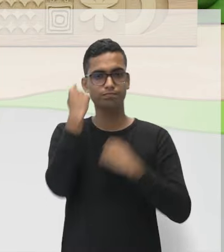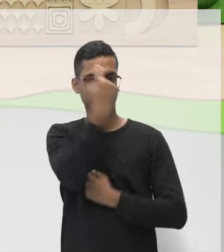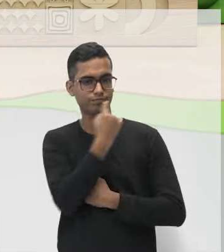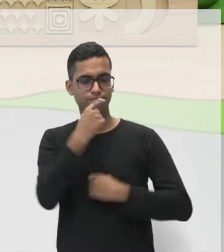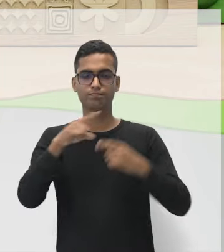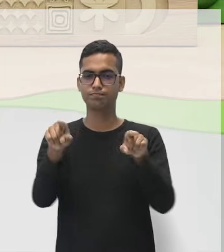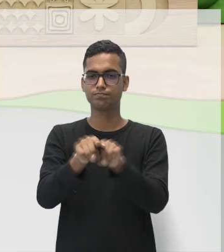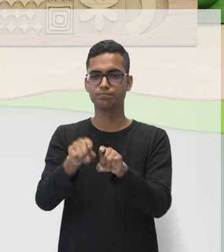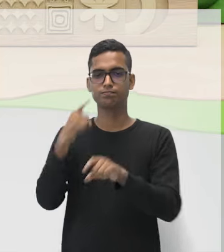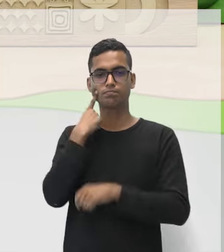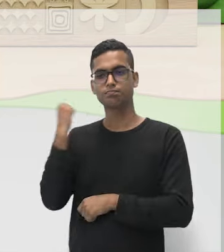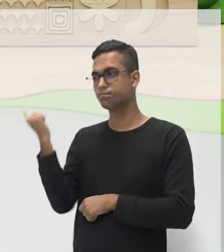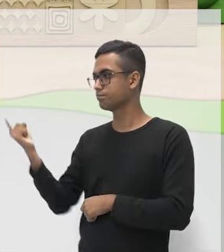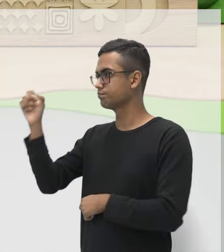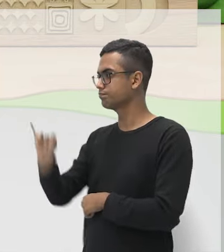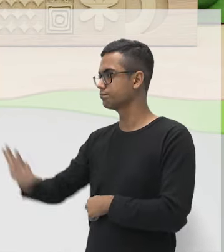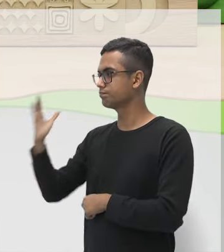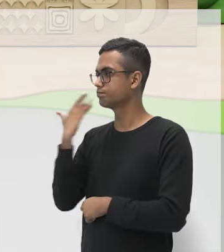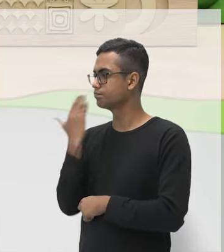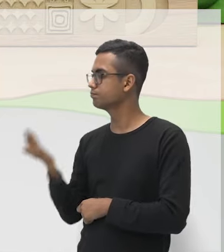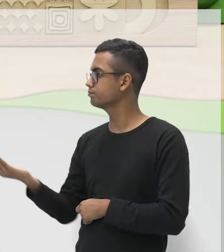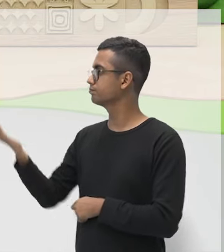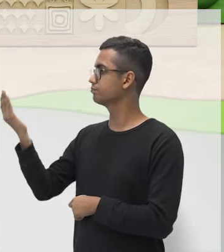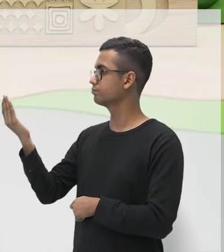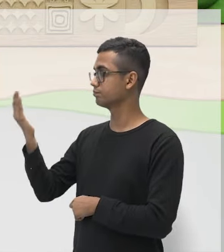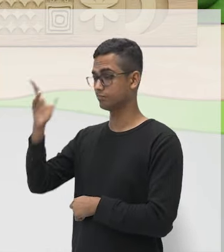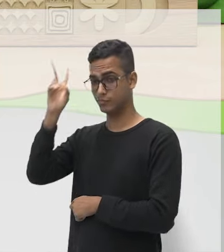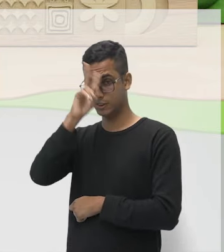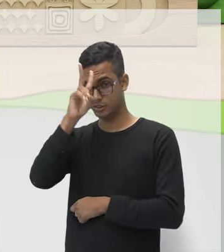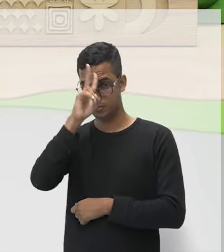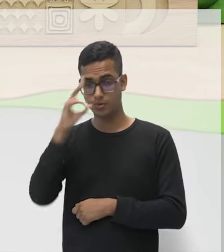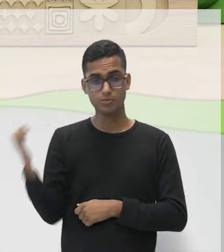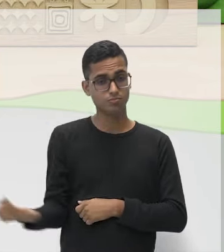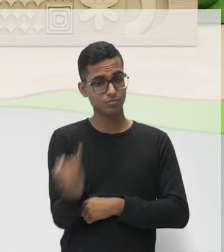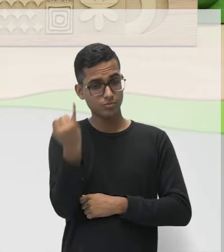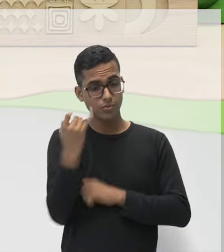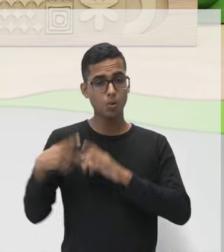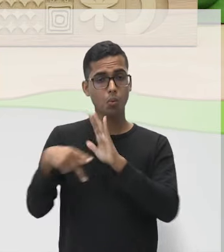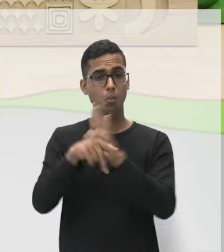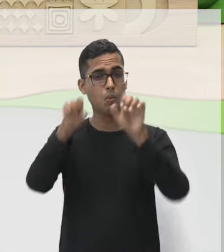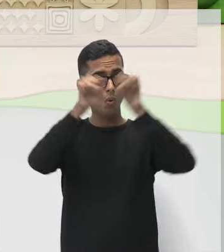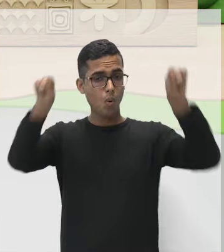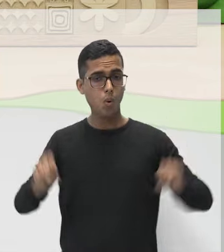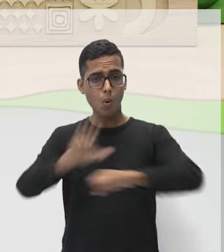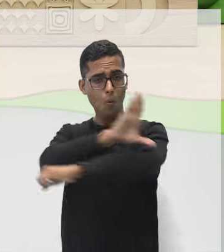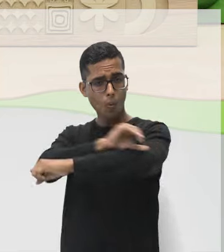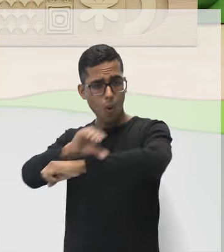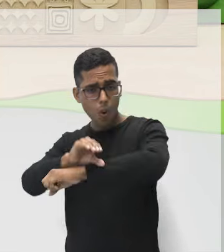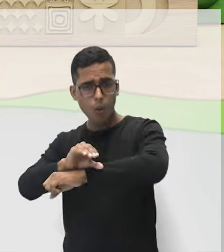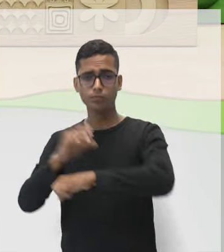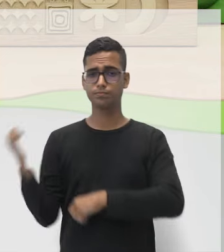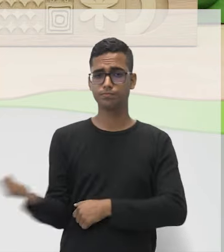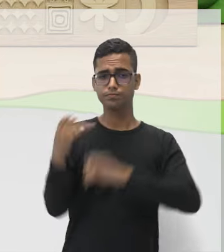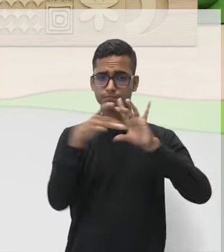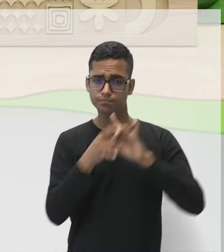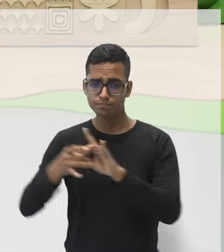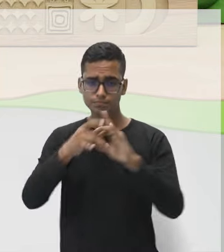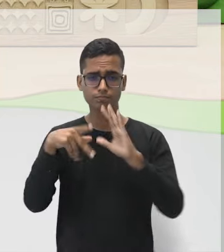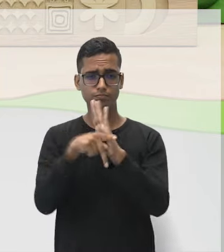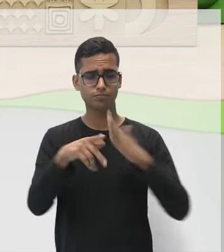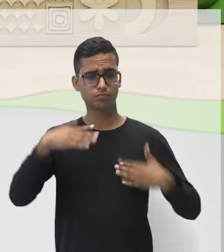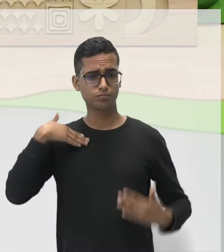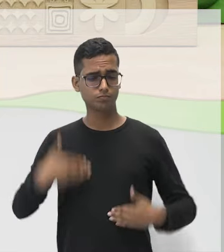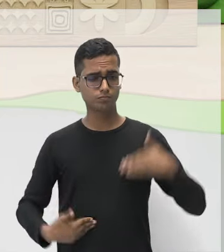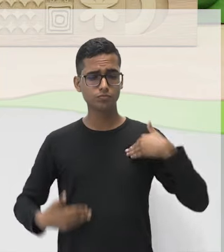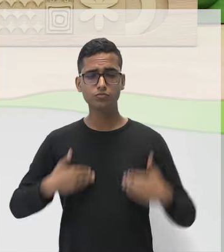essa imagem, não podemos esquecer que esse sistema está em integração com